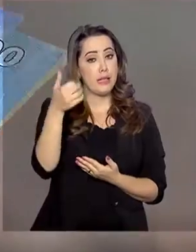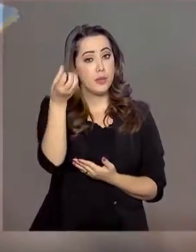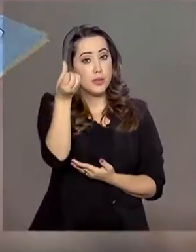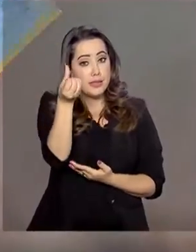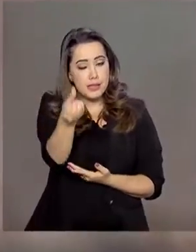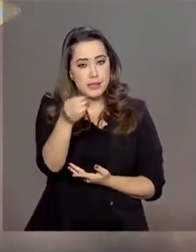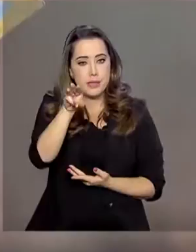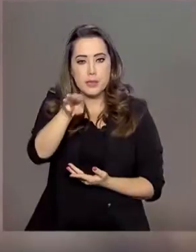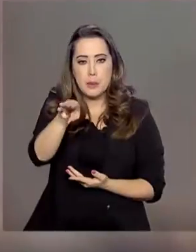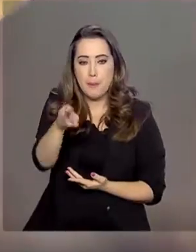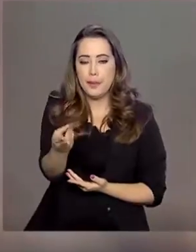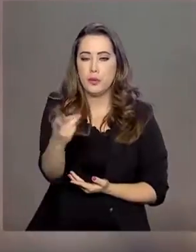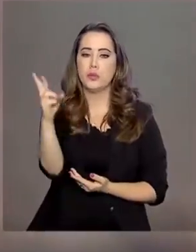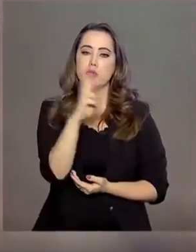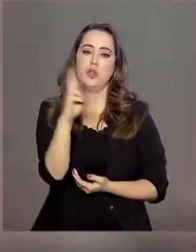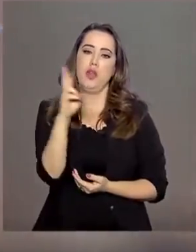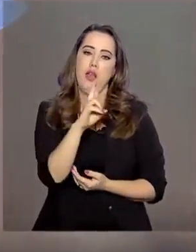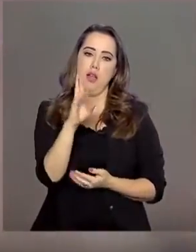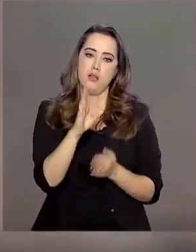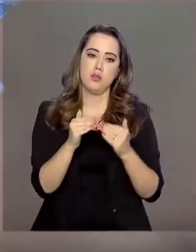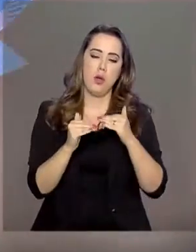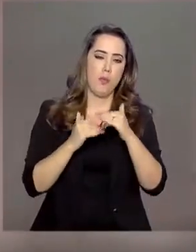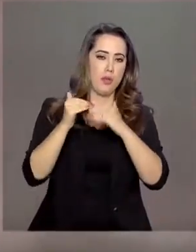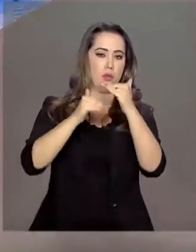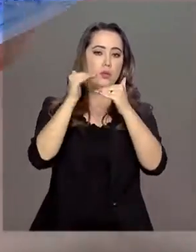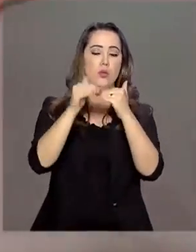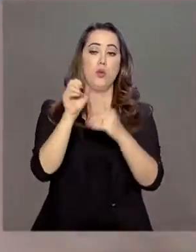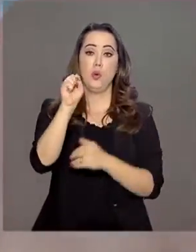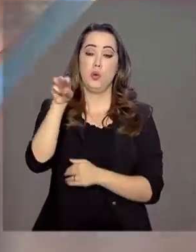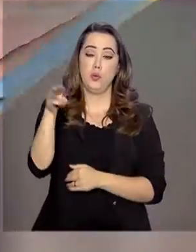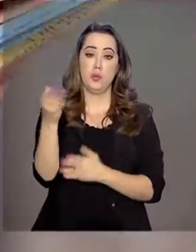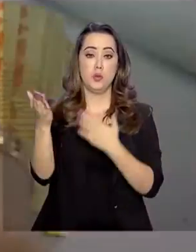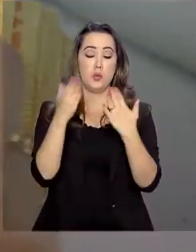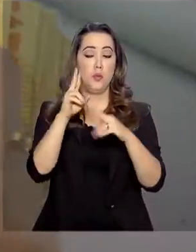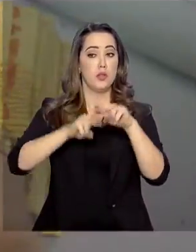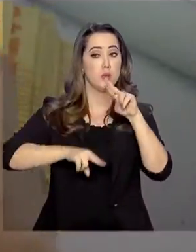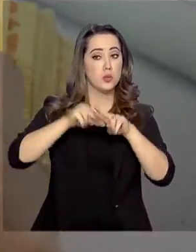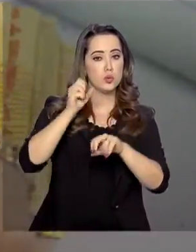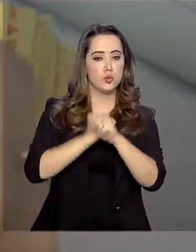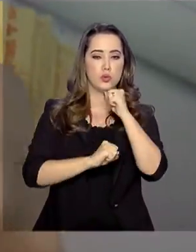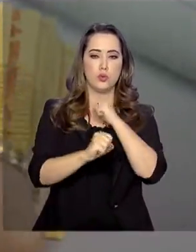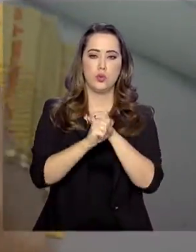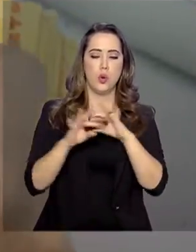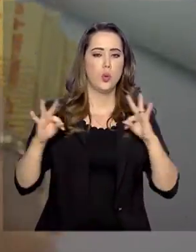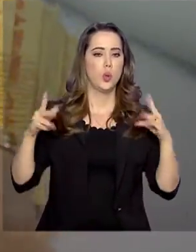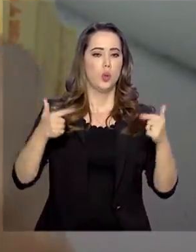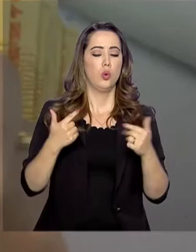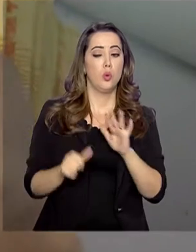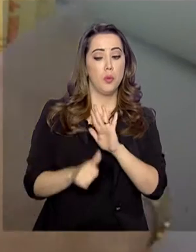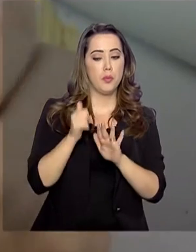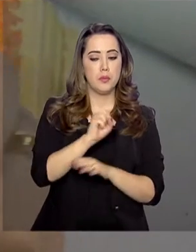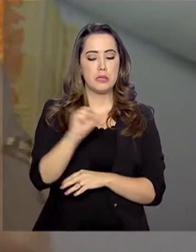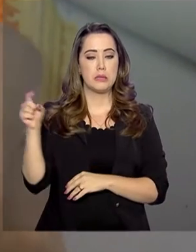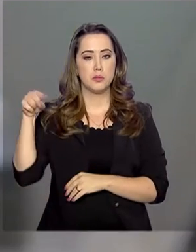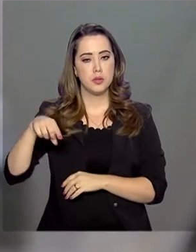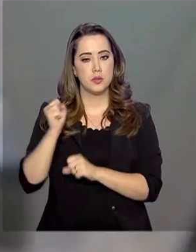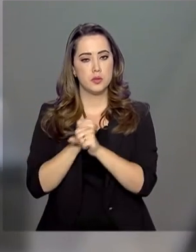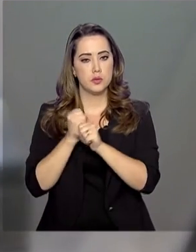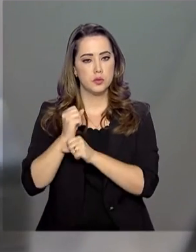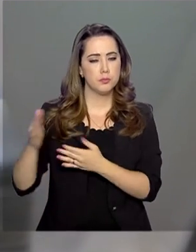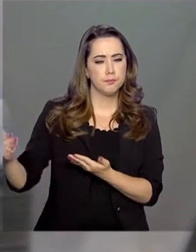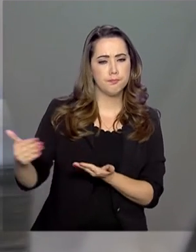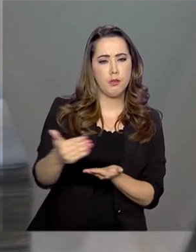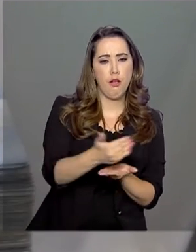um aumento de quase R$ 8 milhões em relação a junho do ano passado. Ao todo, no primeiro semestre deste ano, a